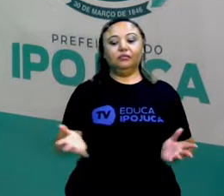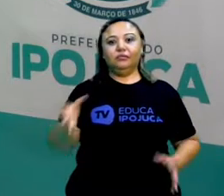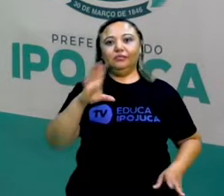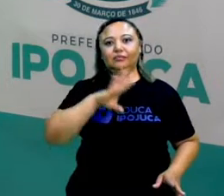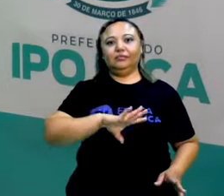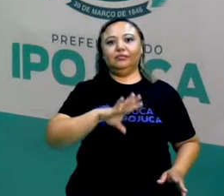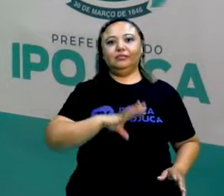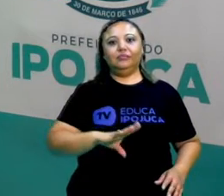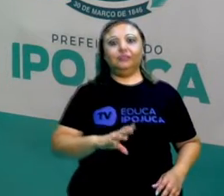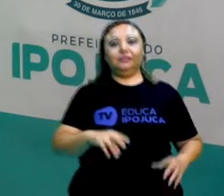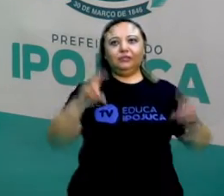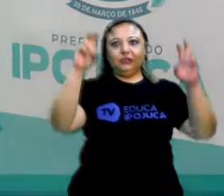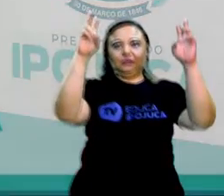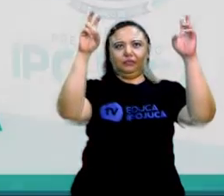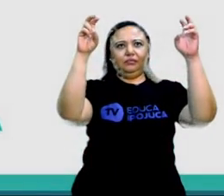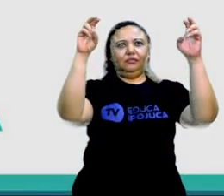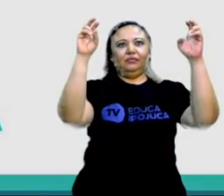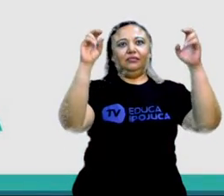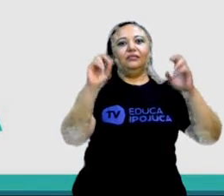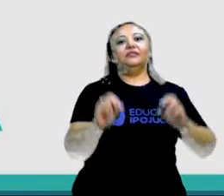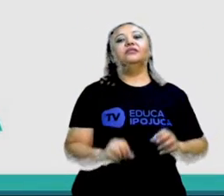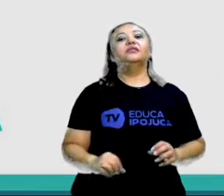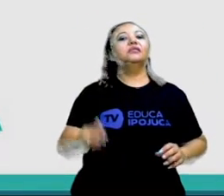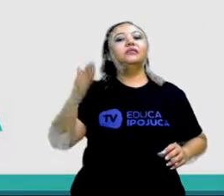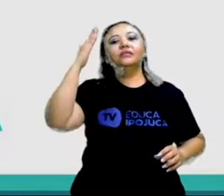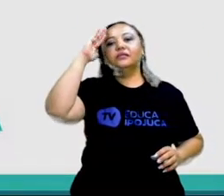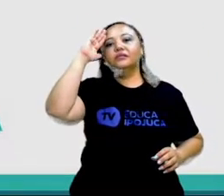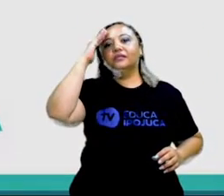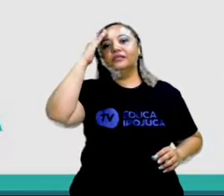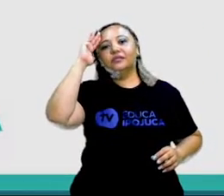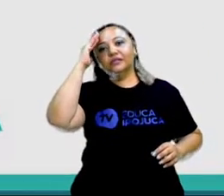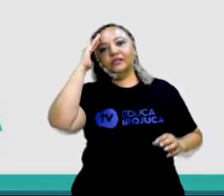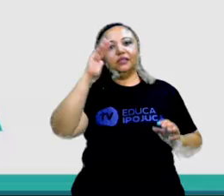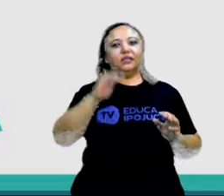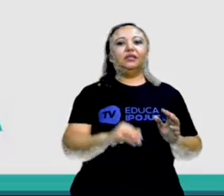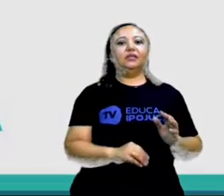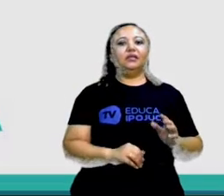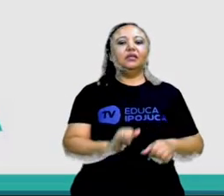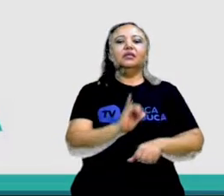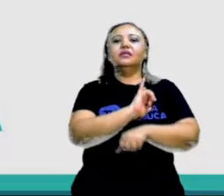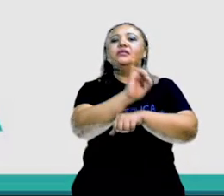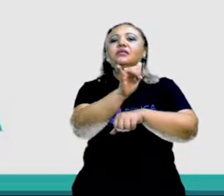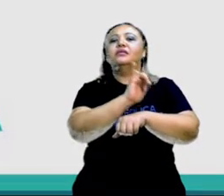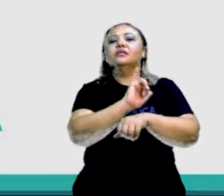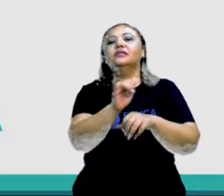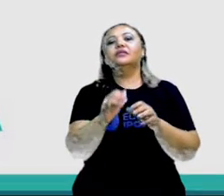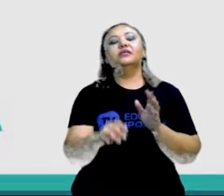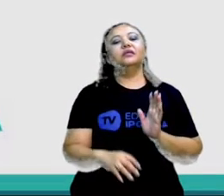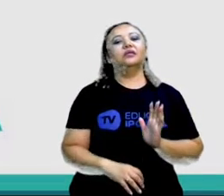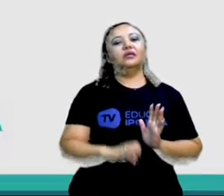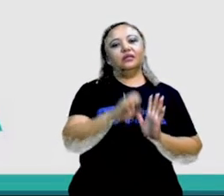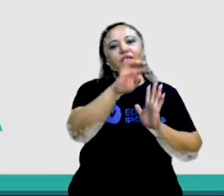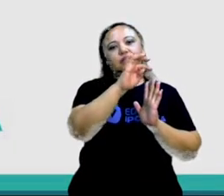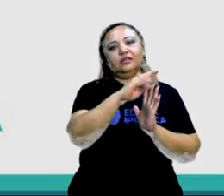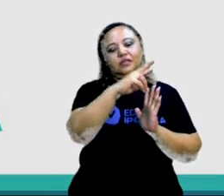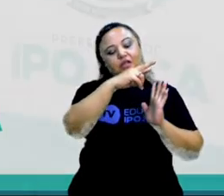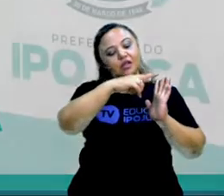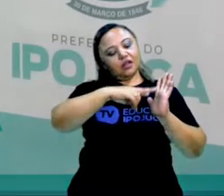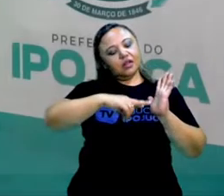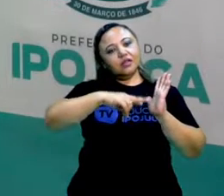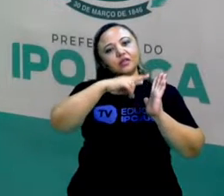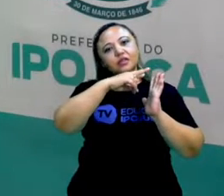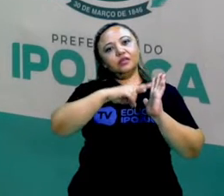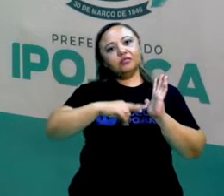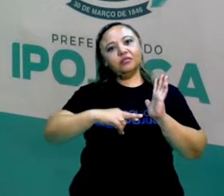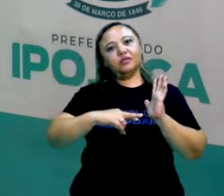vamos ter compreensão e estratégia de leitura. Como eu